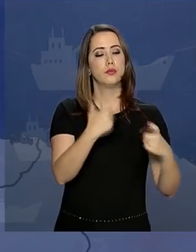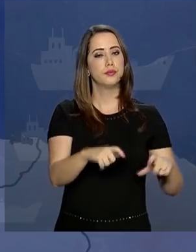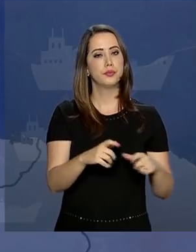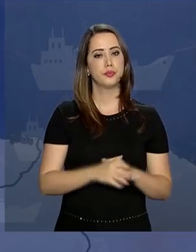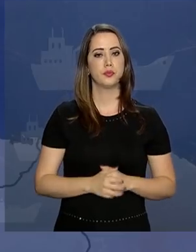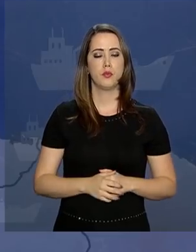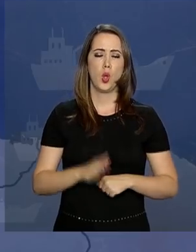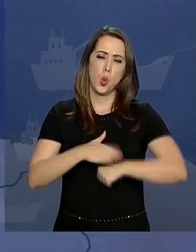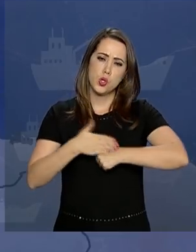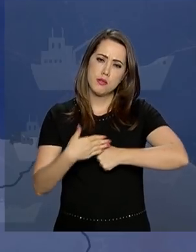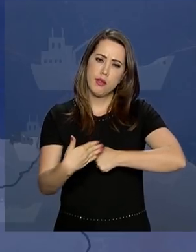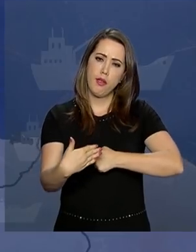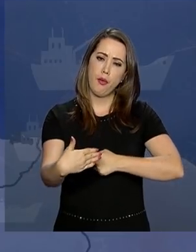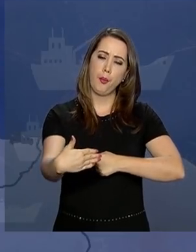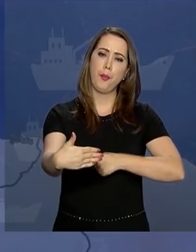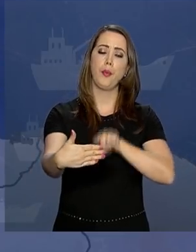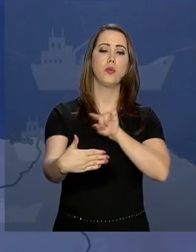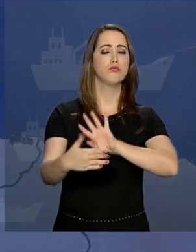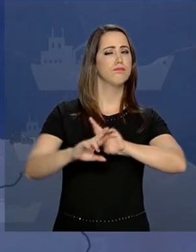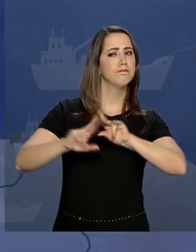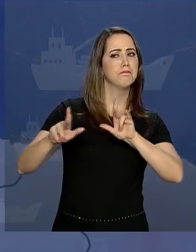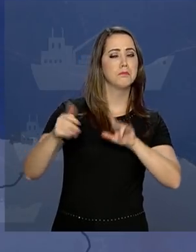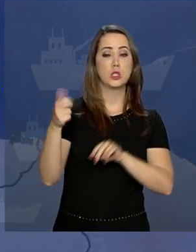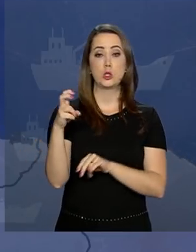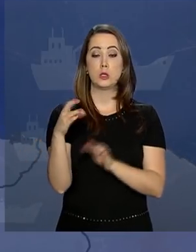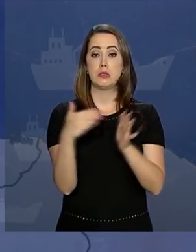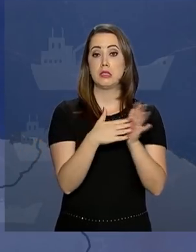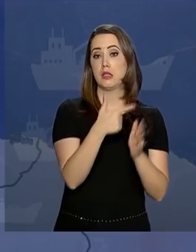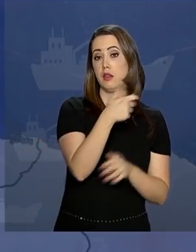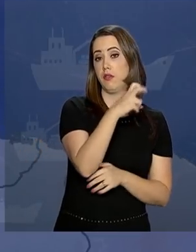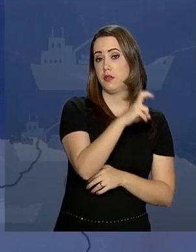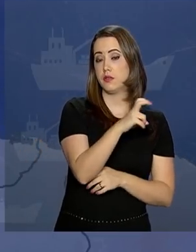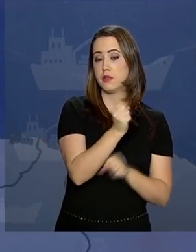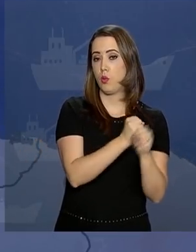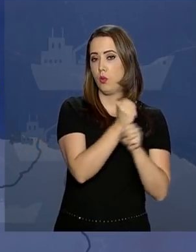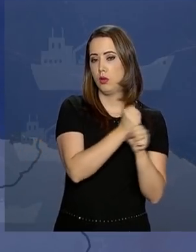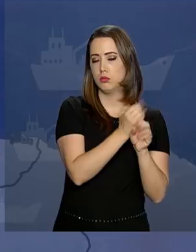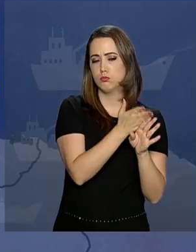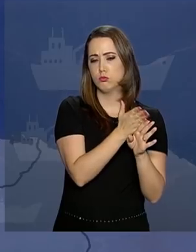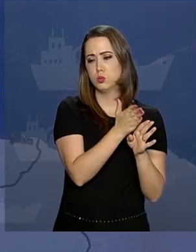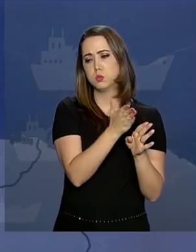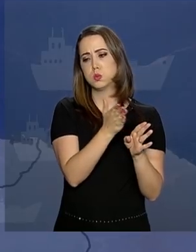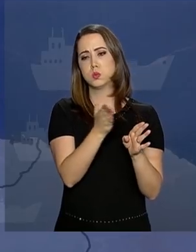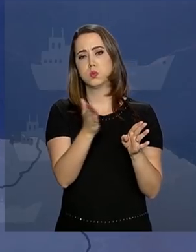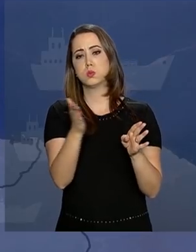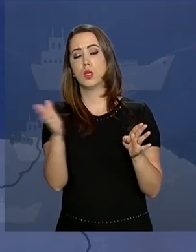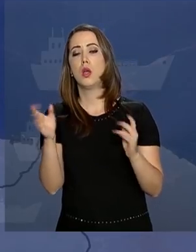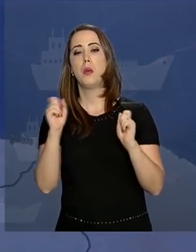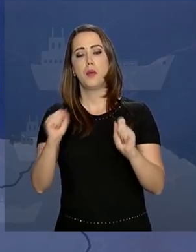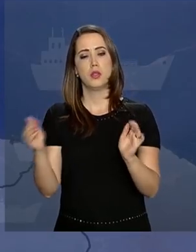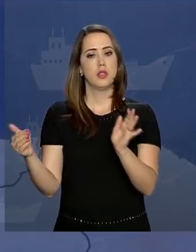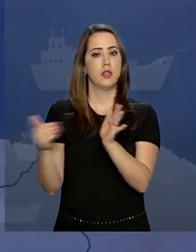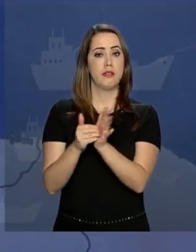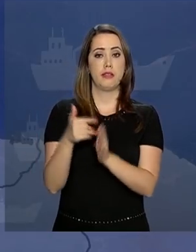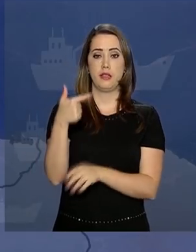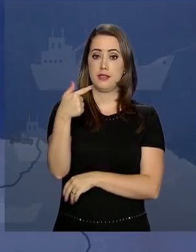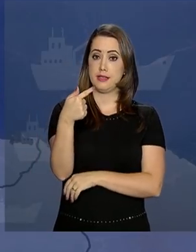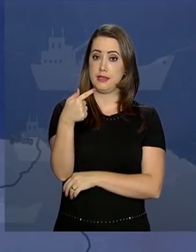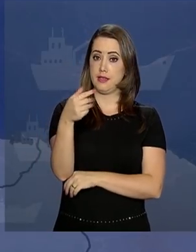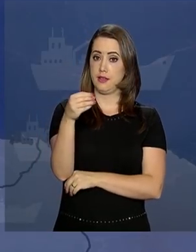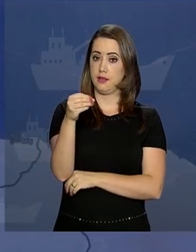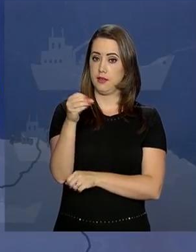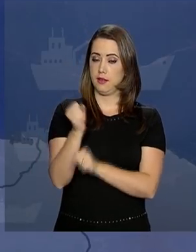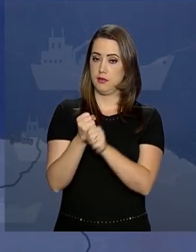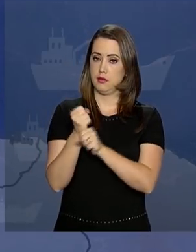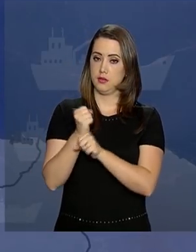Os prazos dos contratos variam entre 15 e 25 anos, podendo ser prorrogados até o limite de 70 anos.